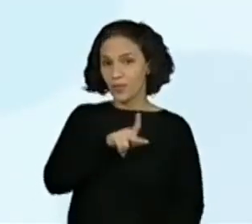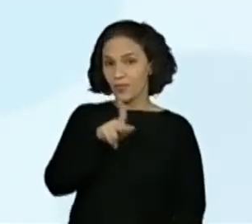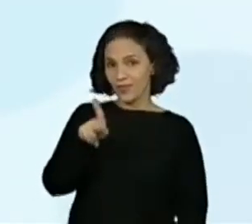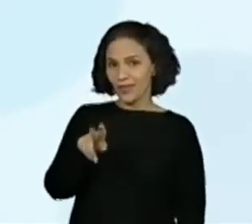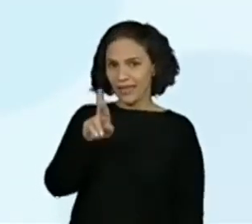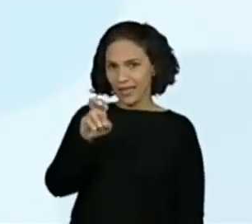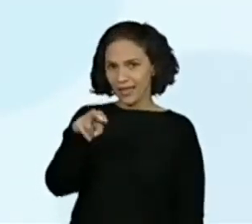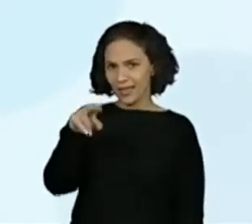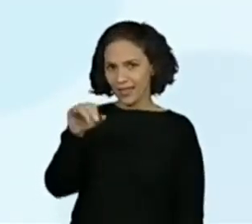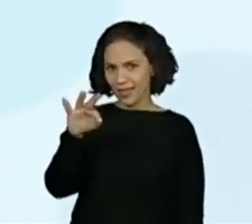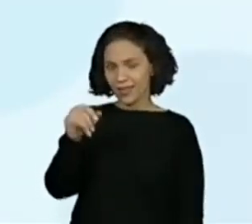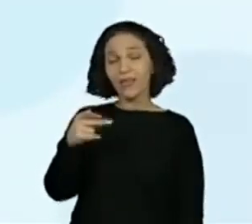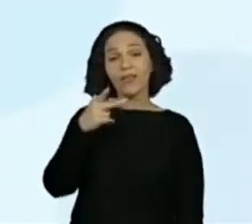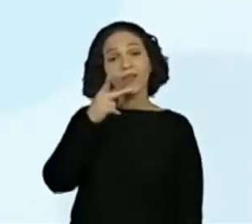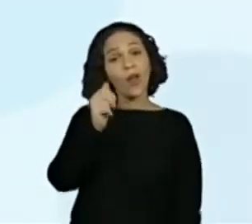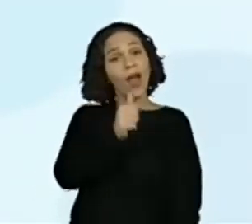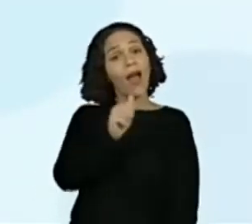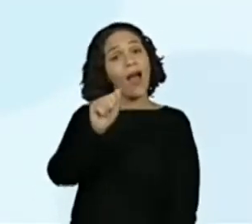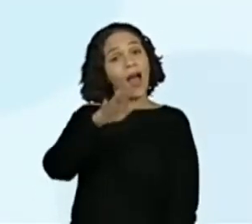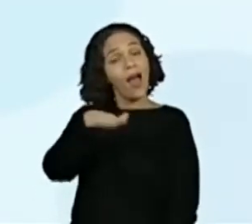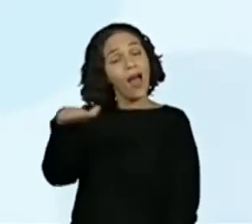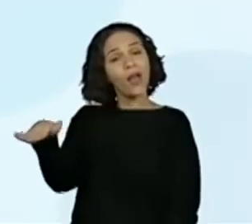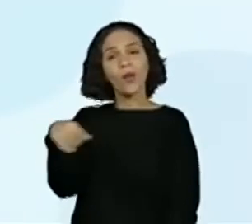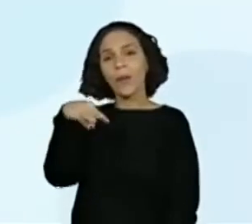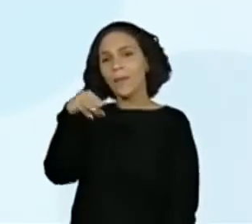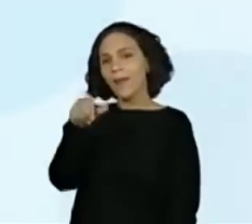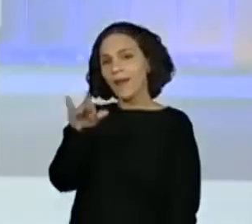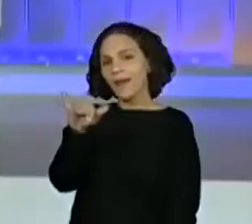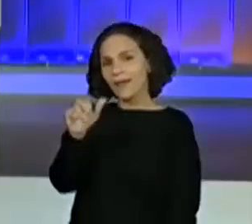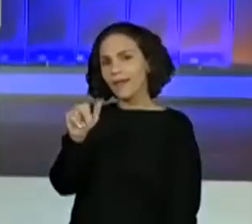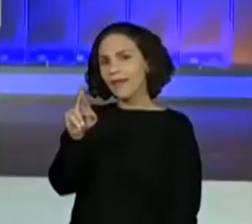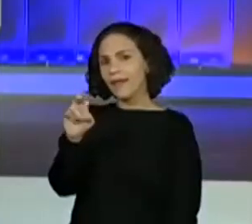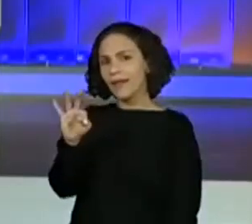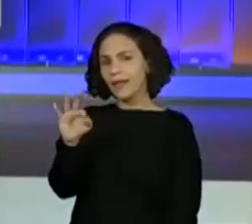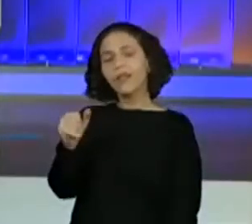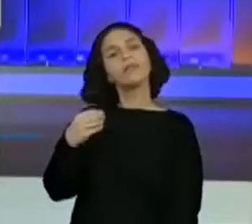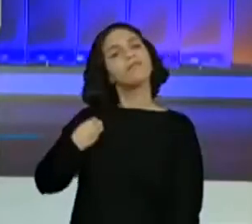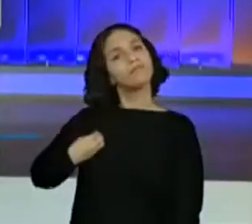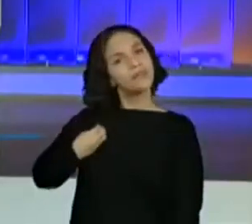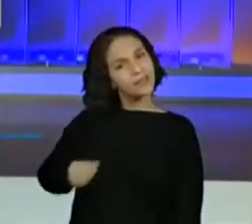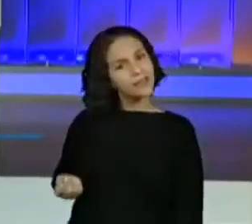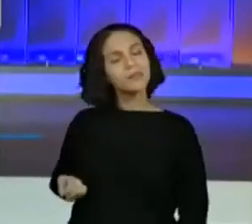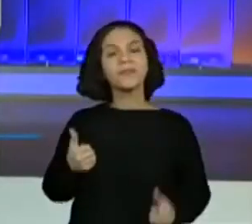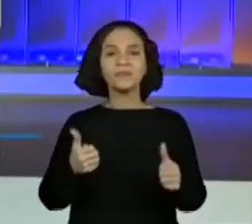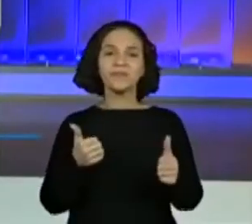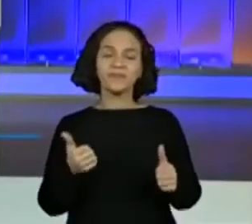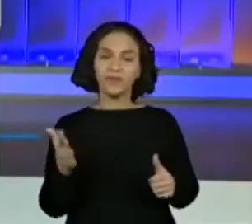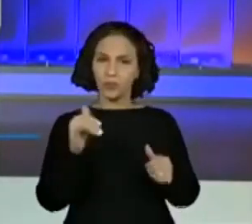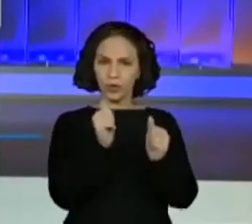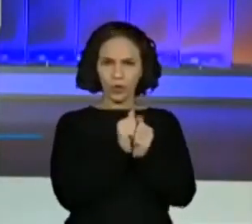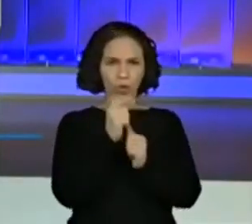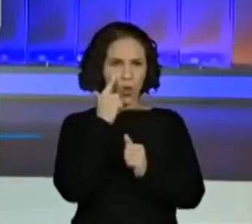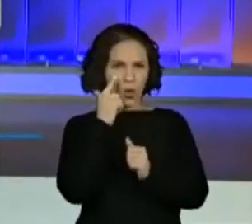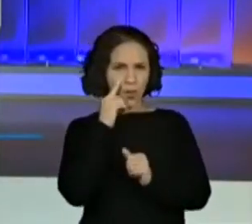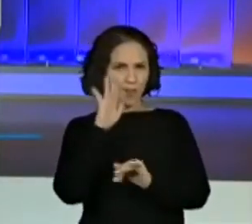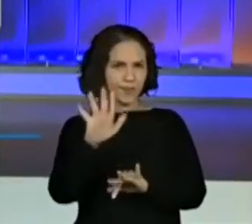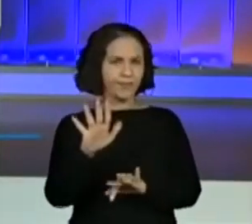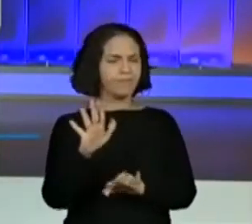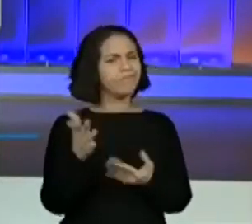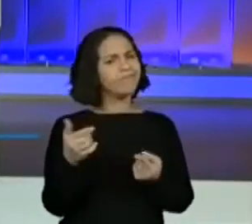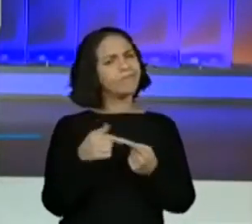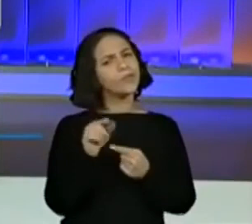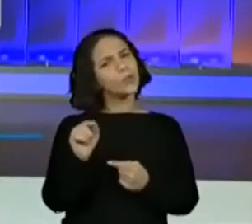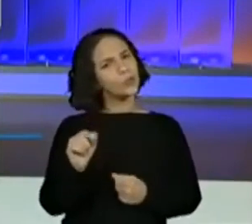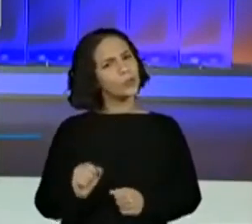participando. E aí? Vamos lá? Vamos pensar juntos aqui? Vamos tentar verificar o que isso quer